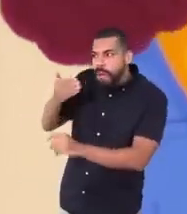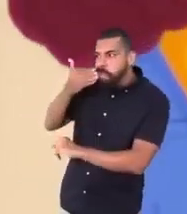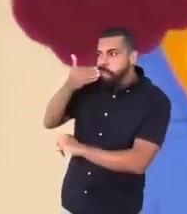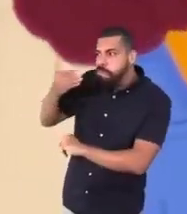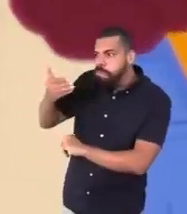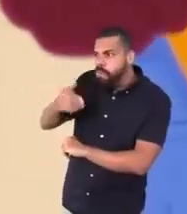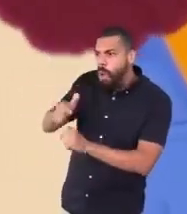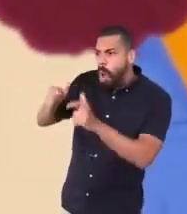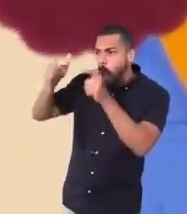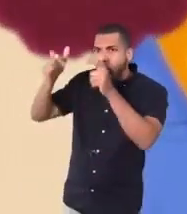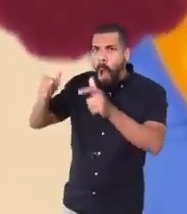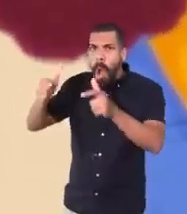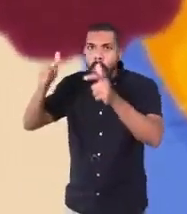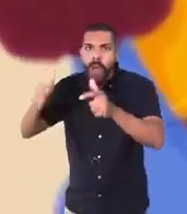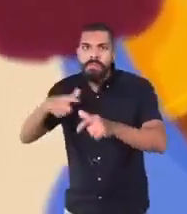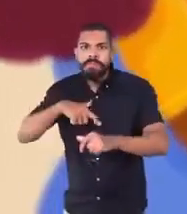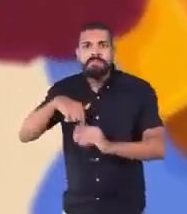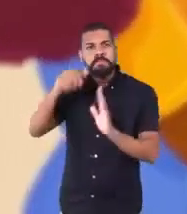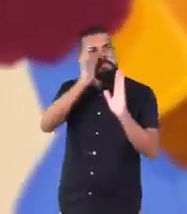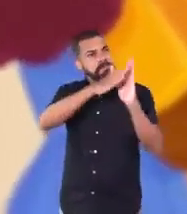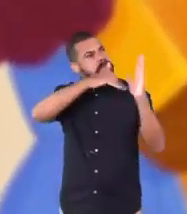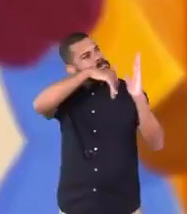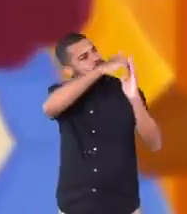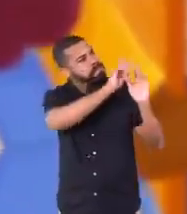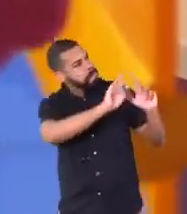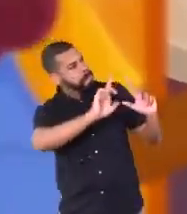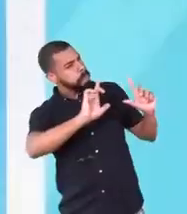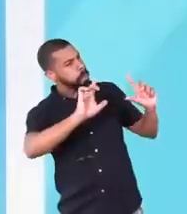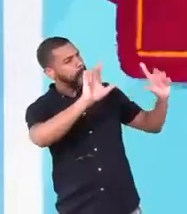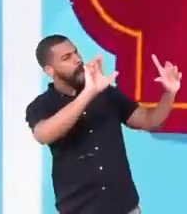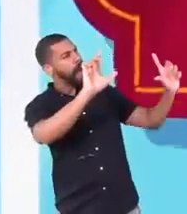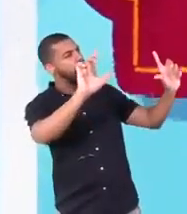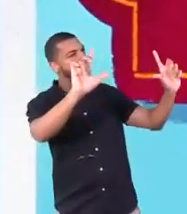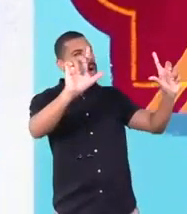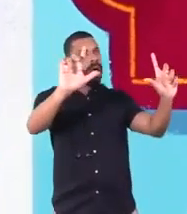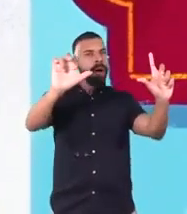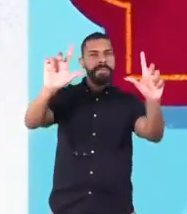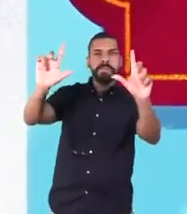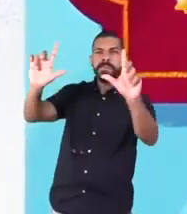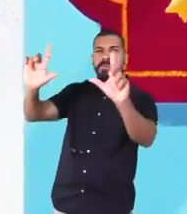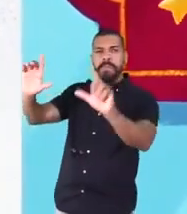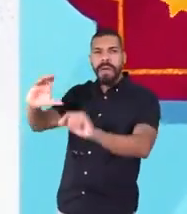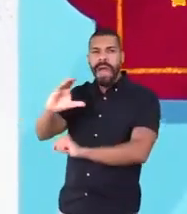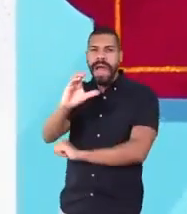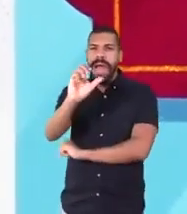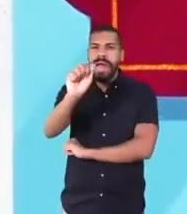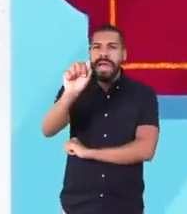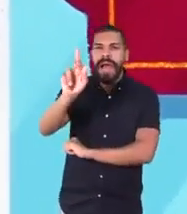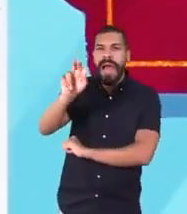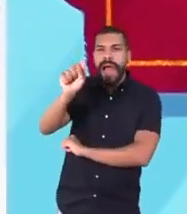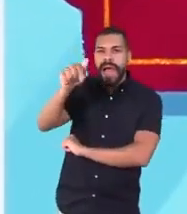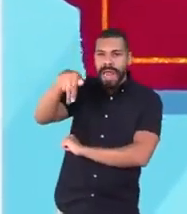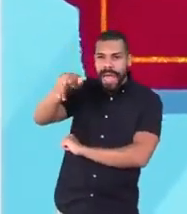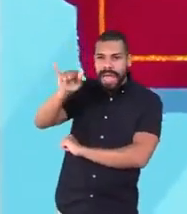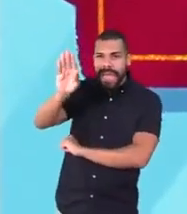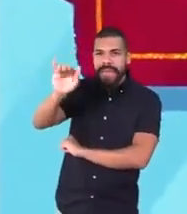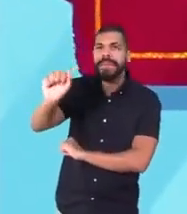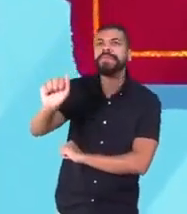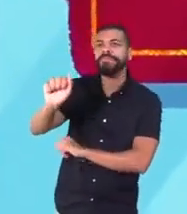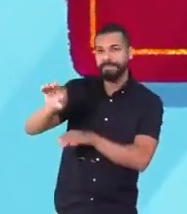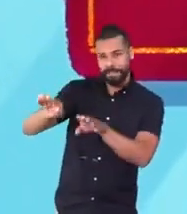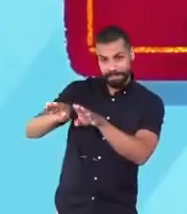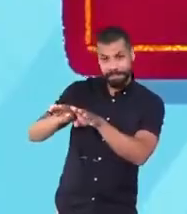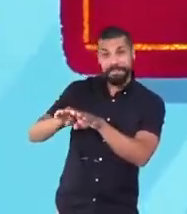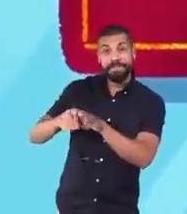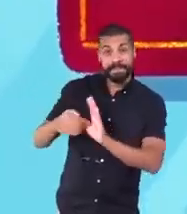nome do distrito estava pintado em destaque. Caraíba. Como se adivinhasse,